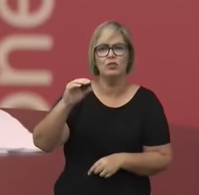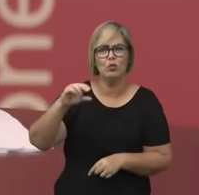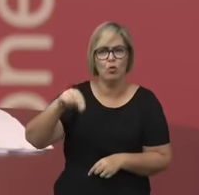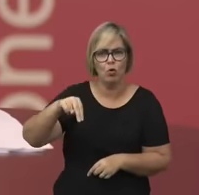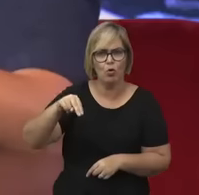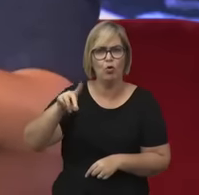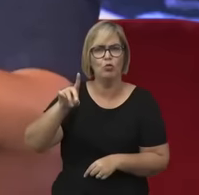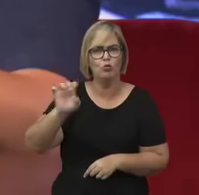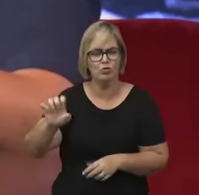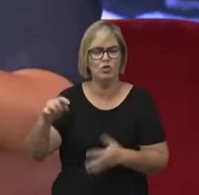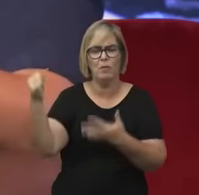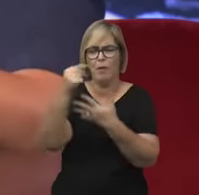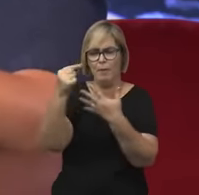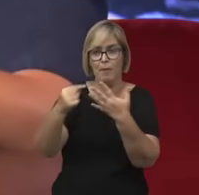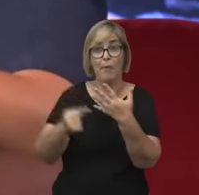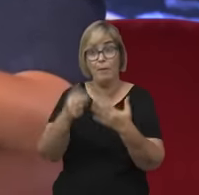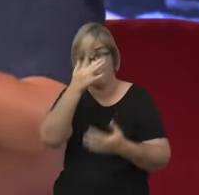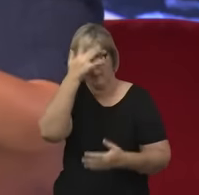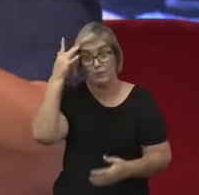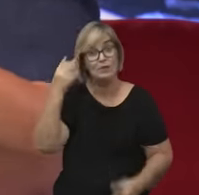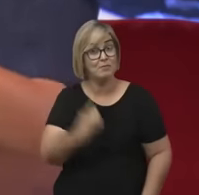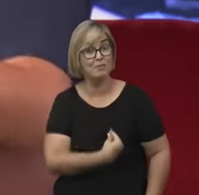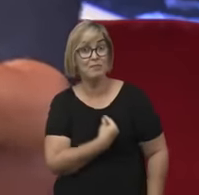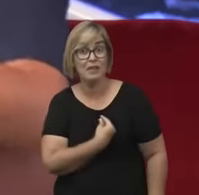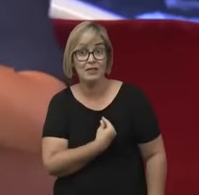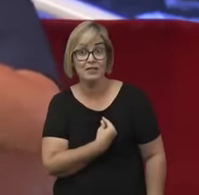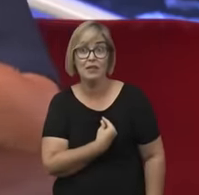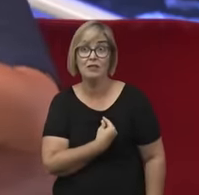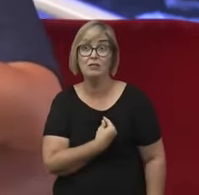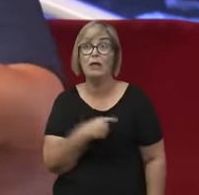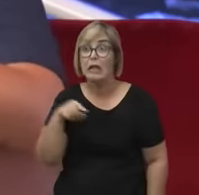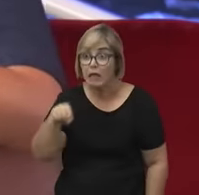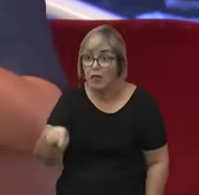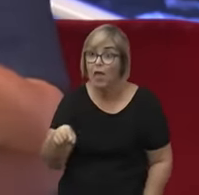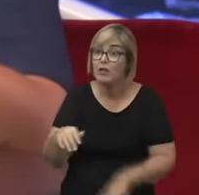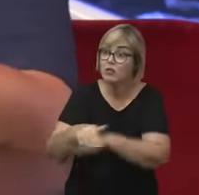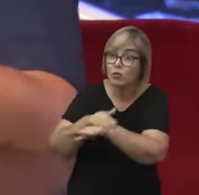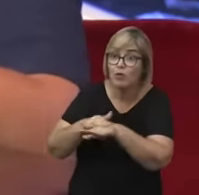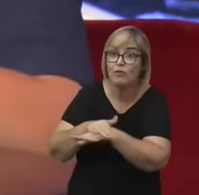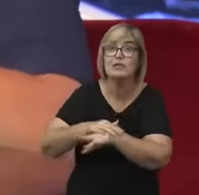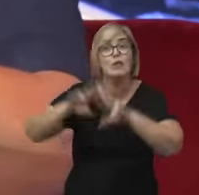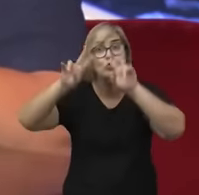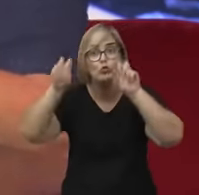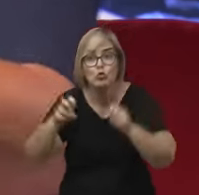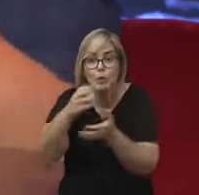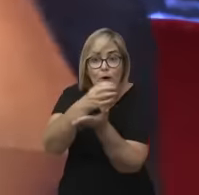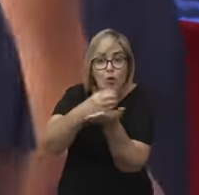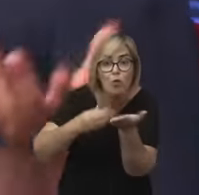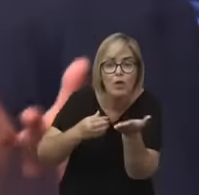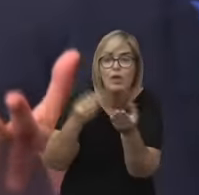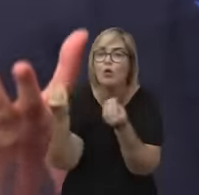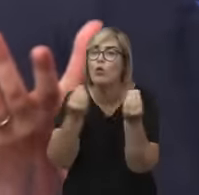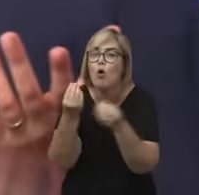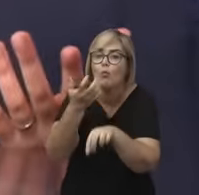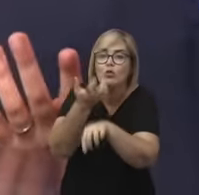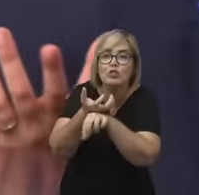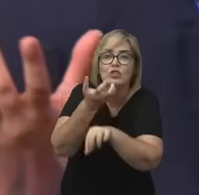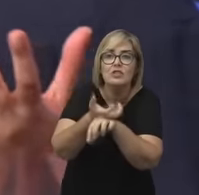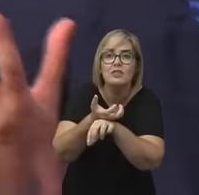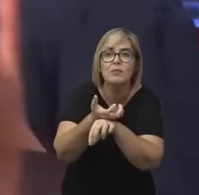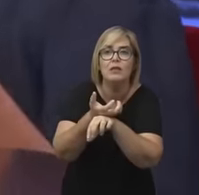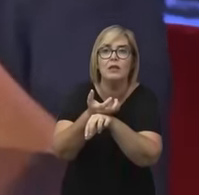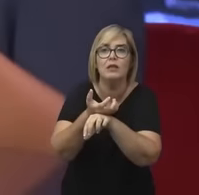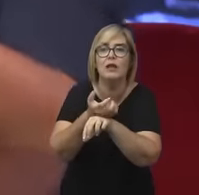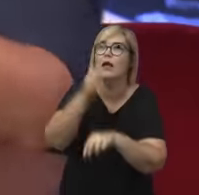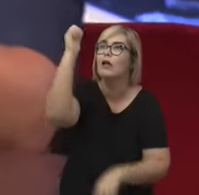outras figuras da nossa história sobre esse currículo, como seriam as escolas para as meninas e para os meninos nessa formação da identidade do Brasil.